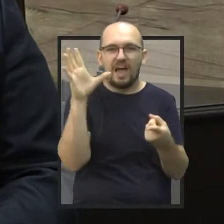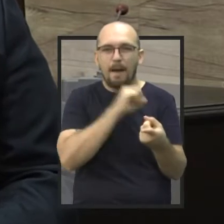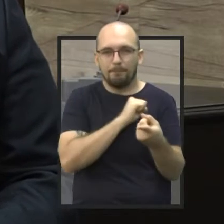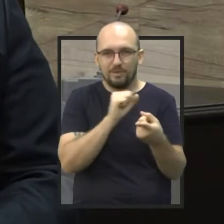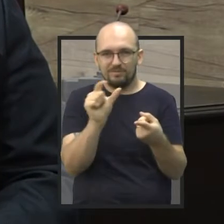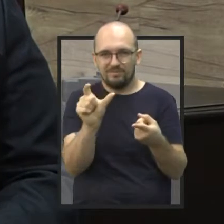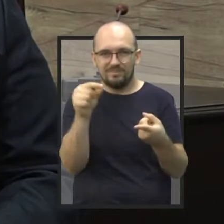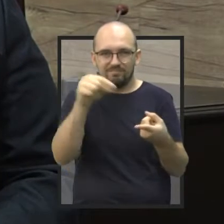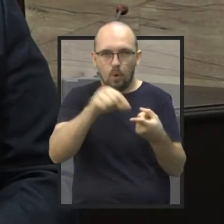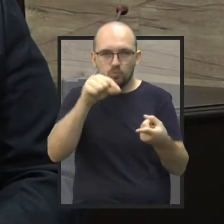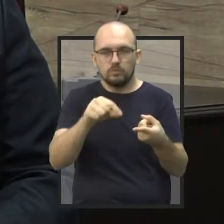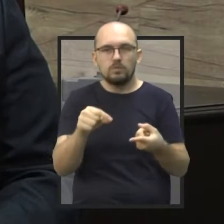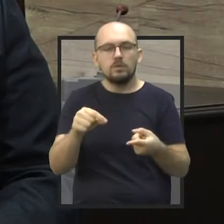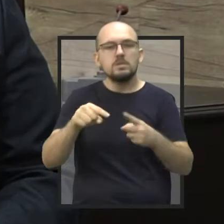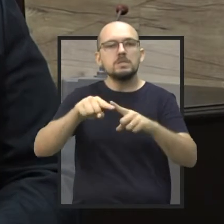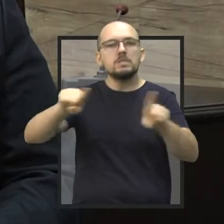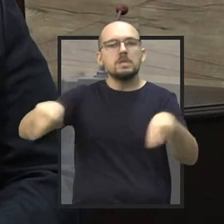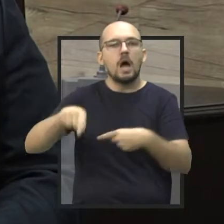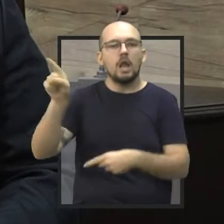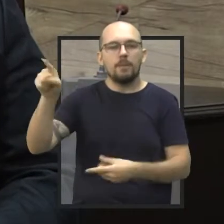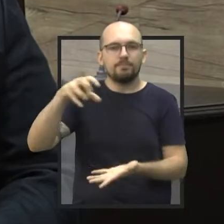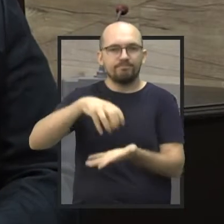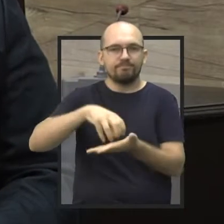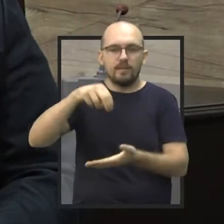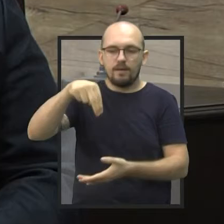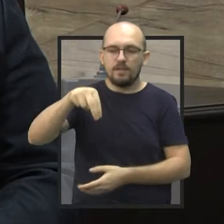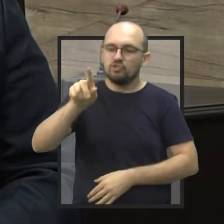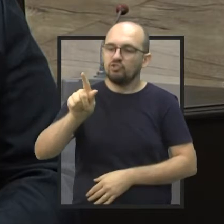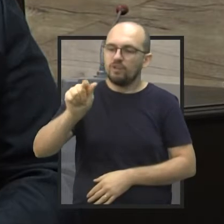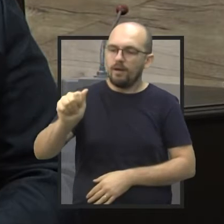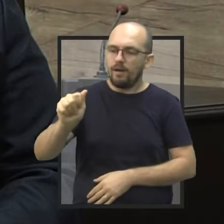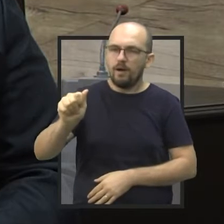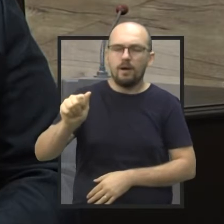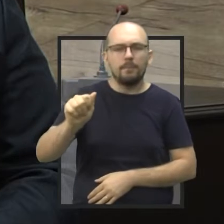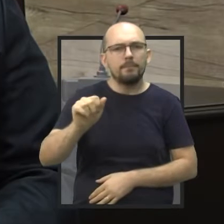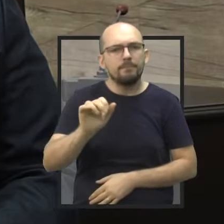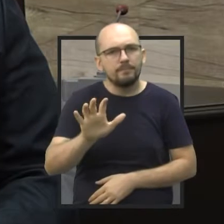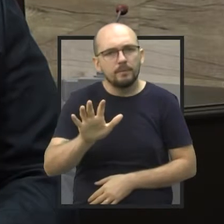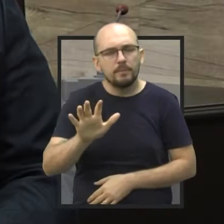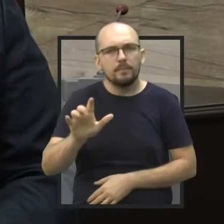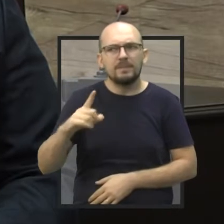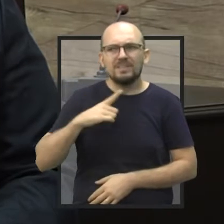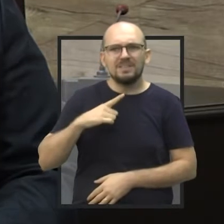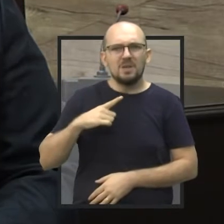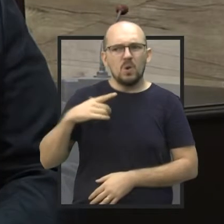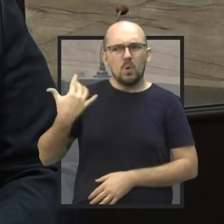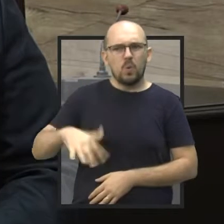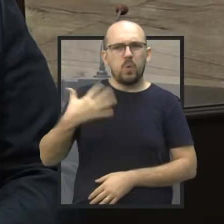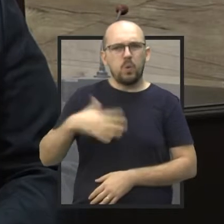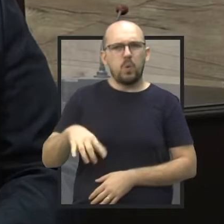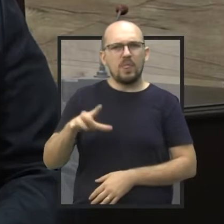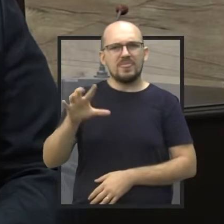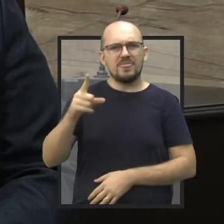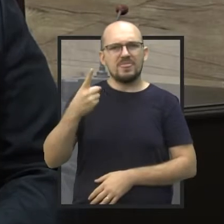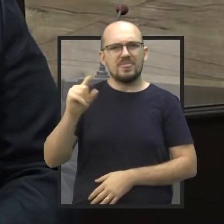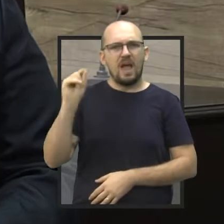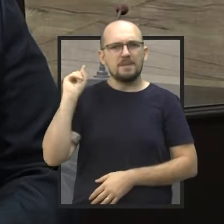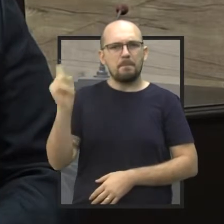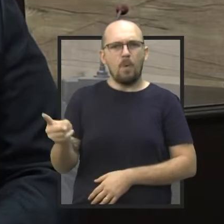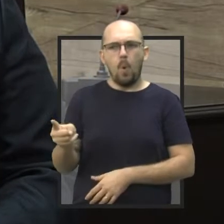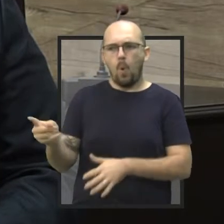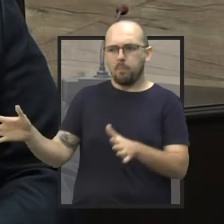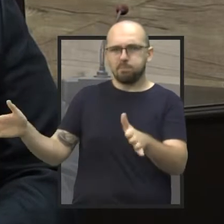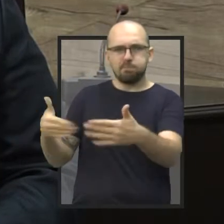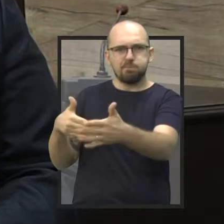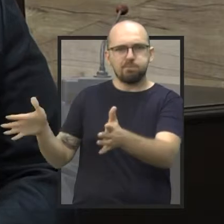numa sala lá no NGA. E surpreendentemente eram milhares de testes, sendo que